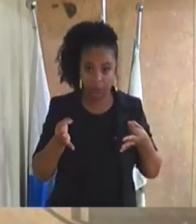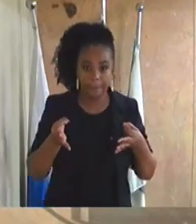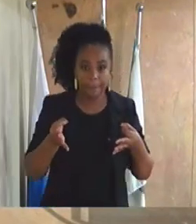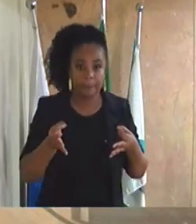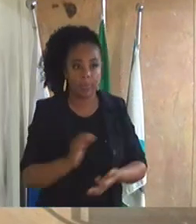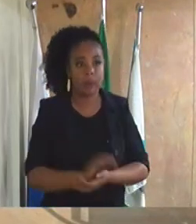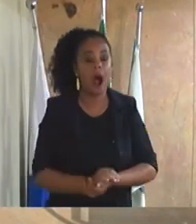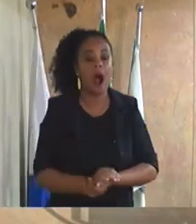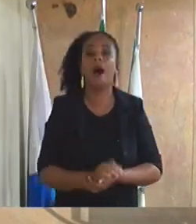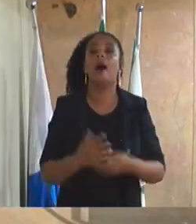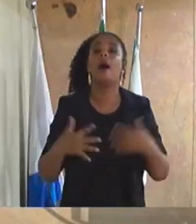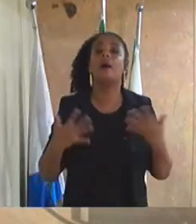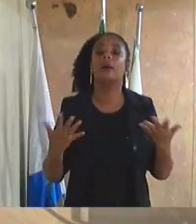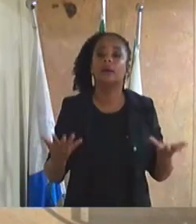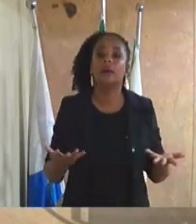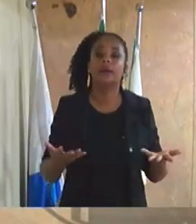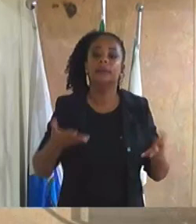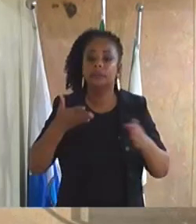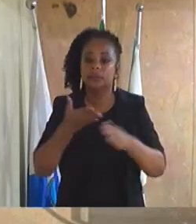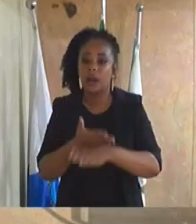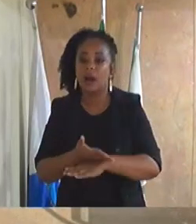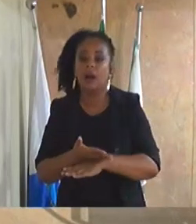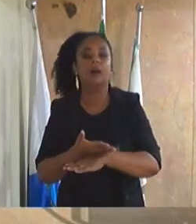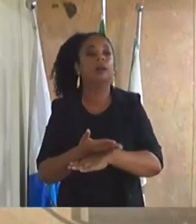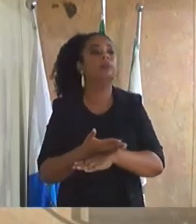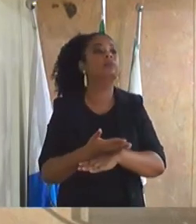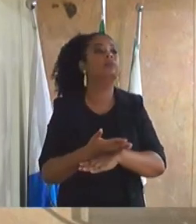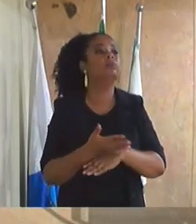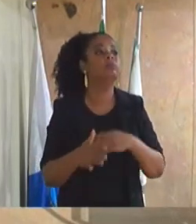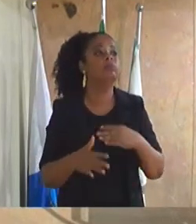então nós vamos entrar agora no processo